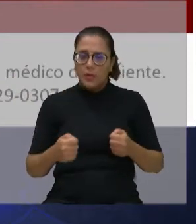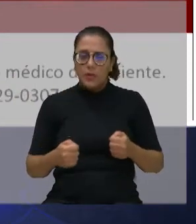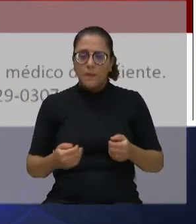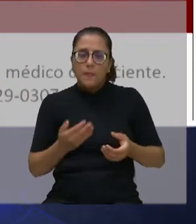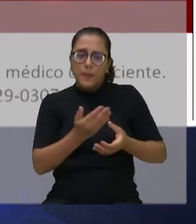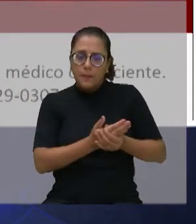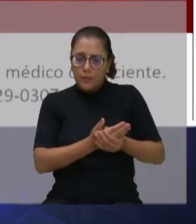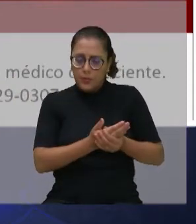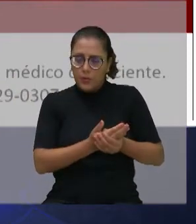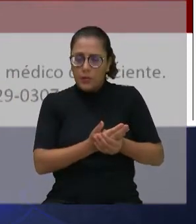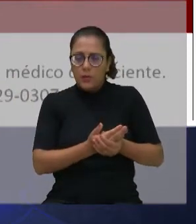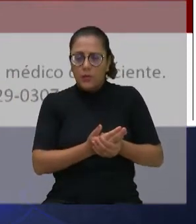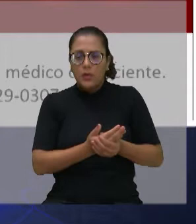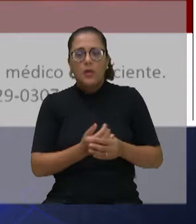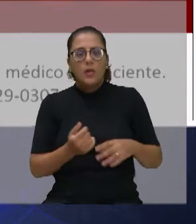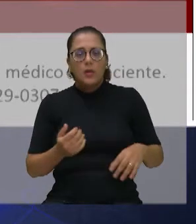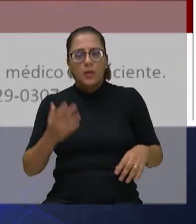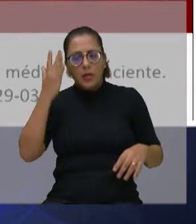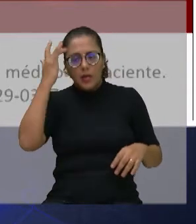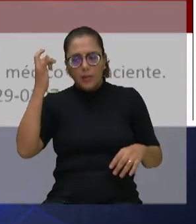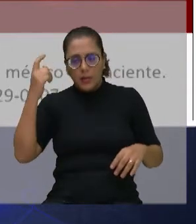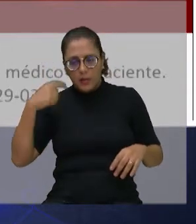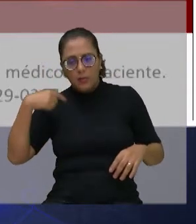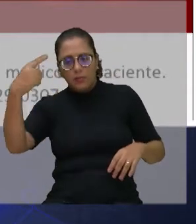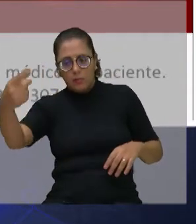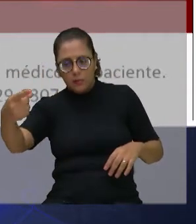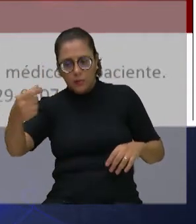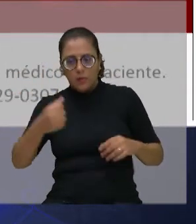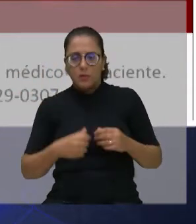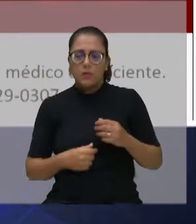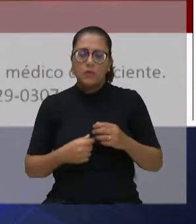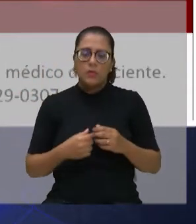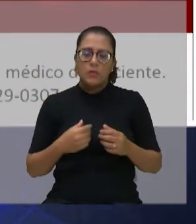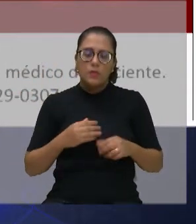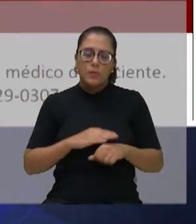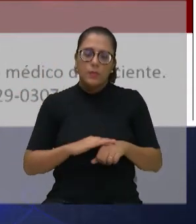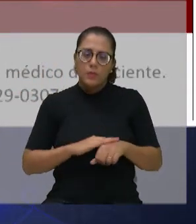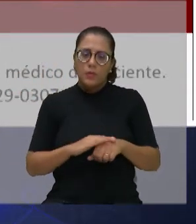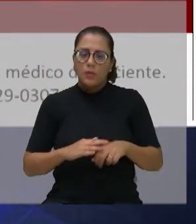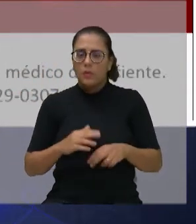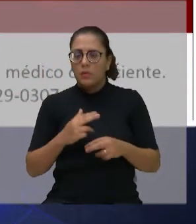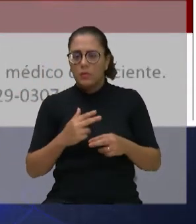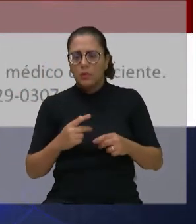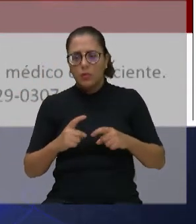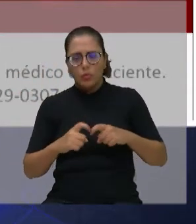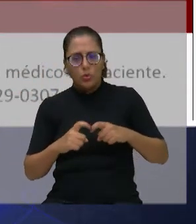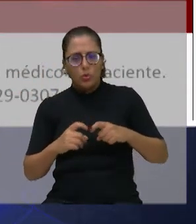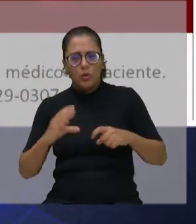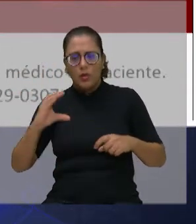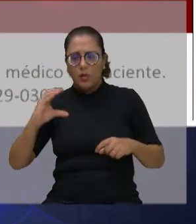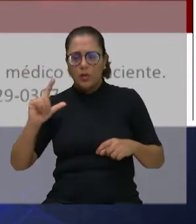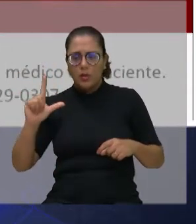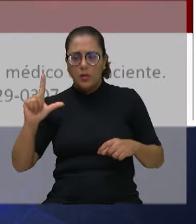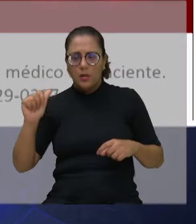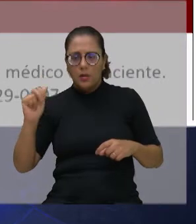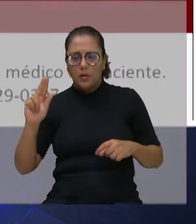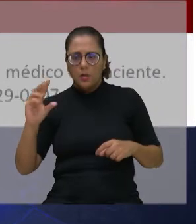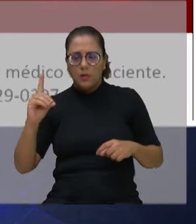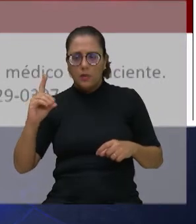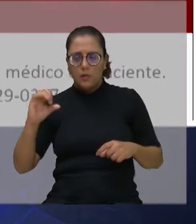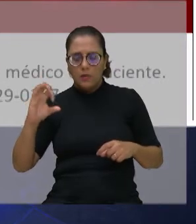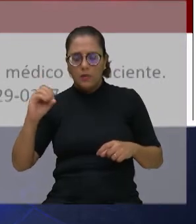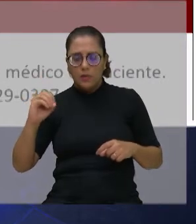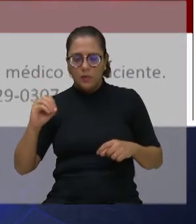amanhã nós estaremos também discutindo com o Marcão e o Dr. Cláudio, acho, lá na Secretaria de